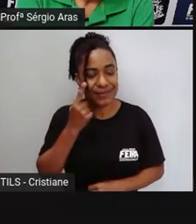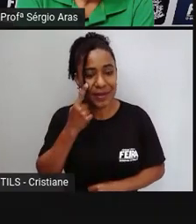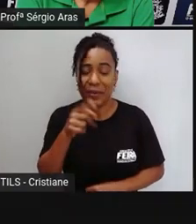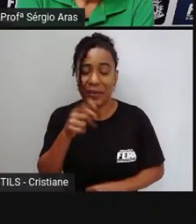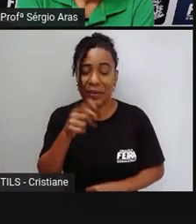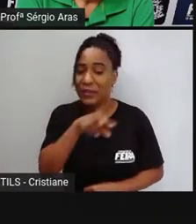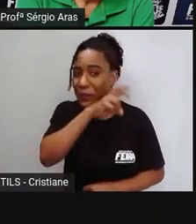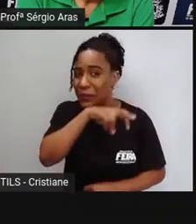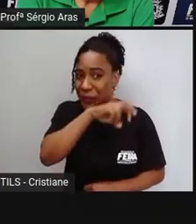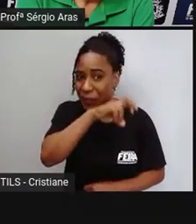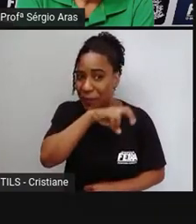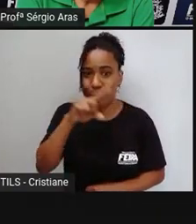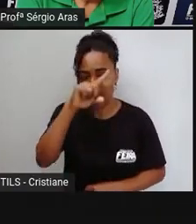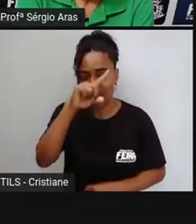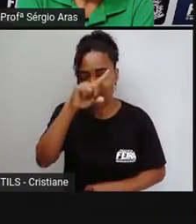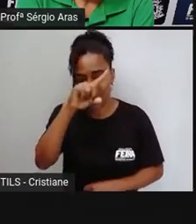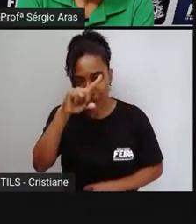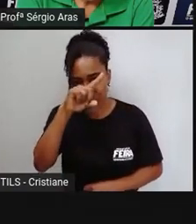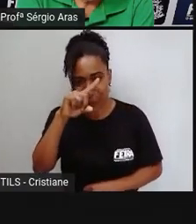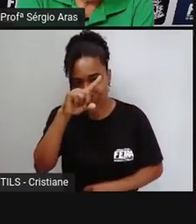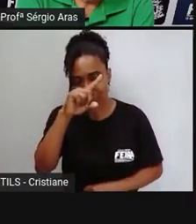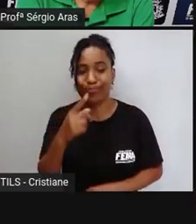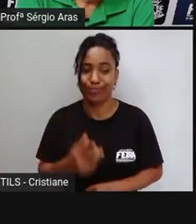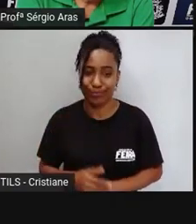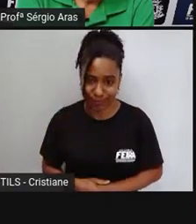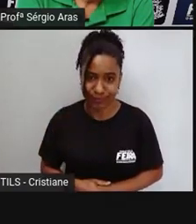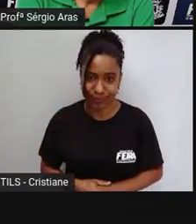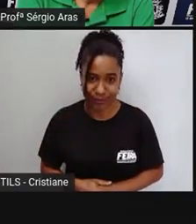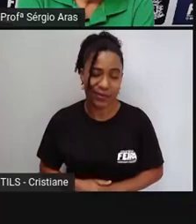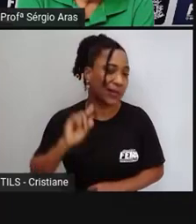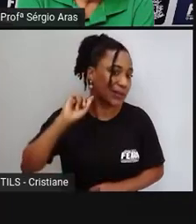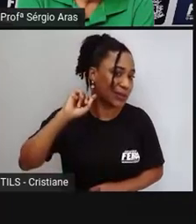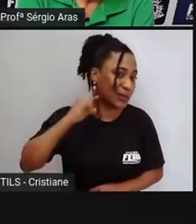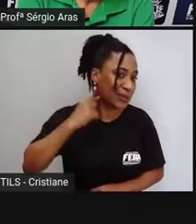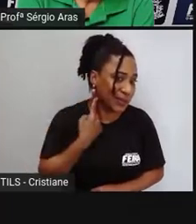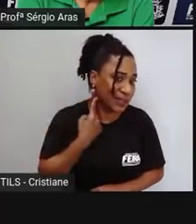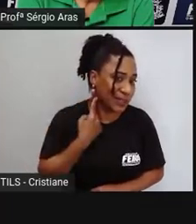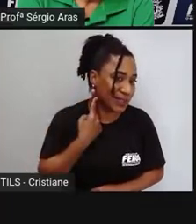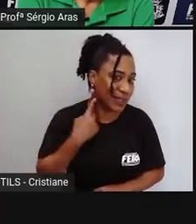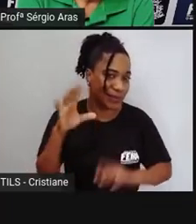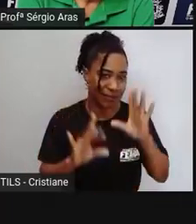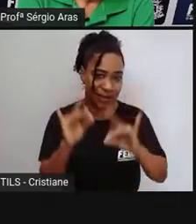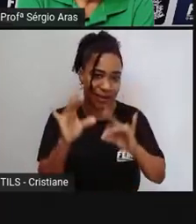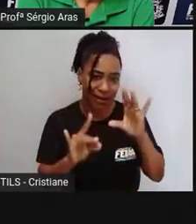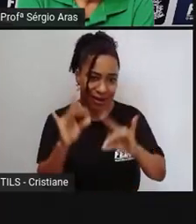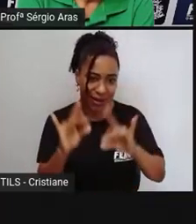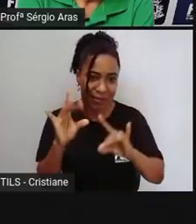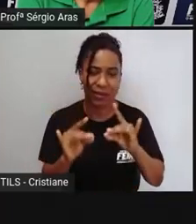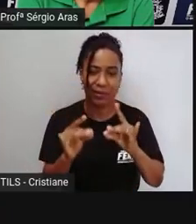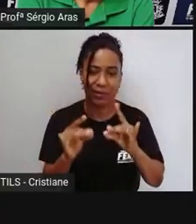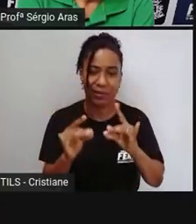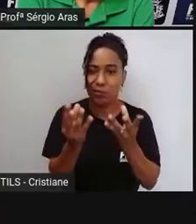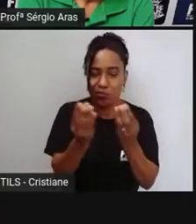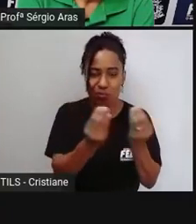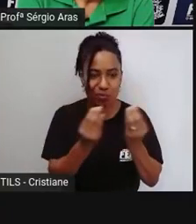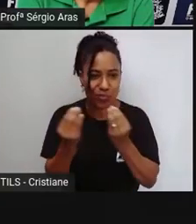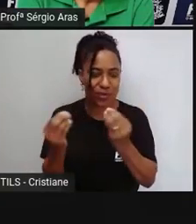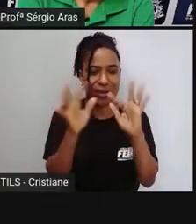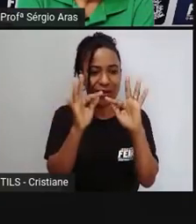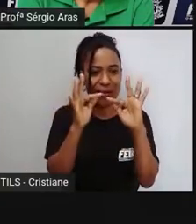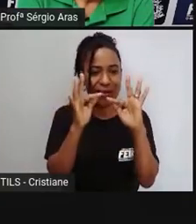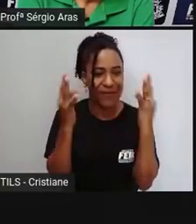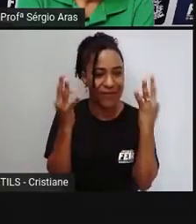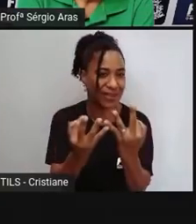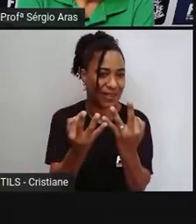a sujeira e a quantidade de lixo aqui no meio dessa lama impressiona e são várias famílias vivendo nessa